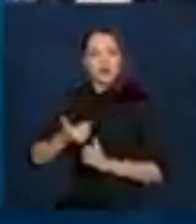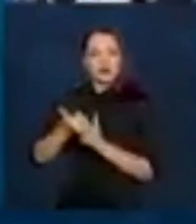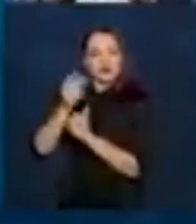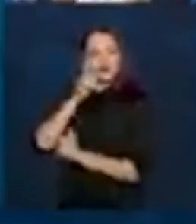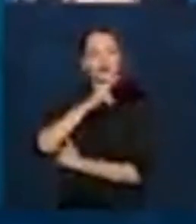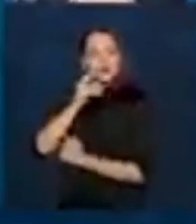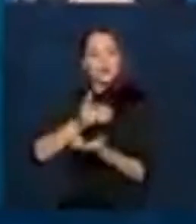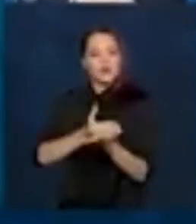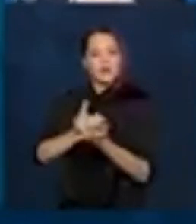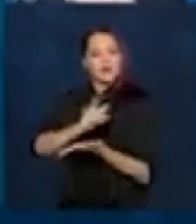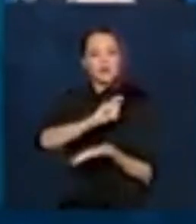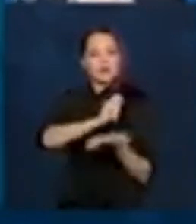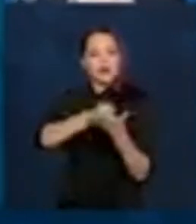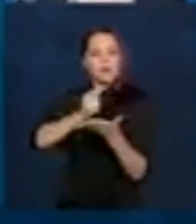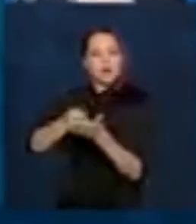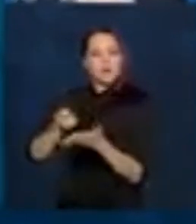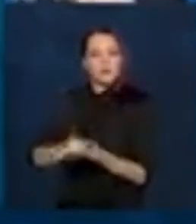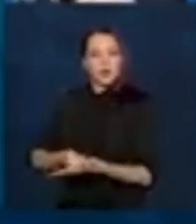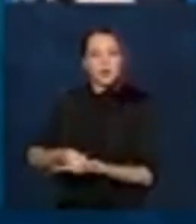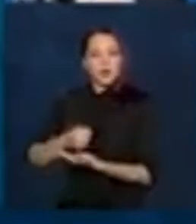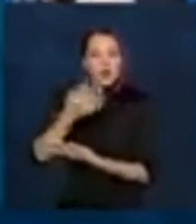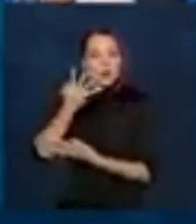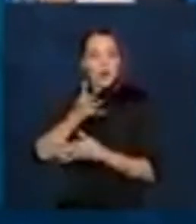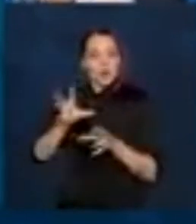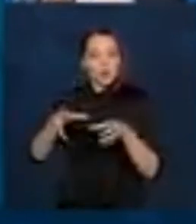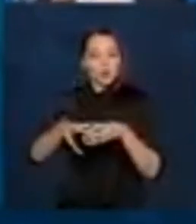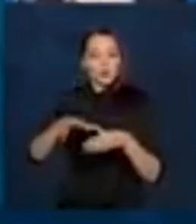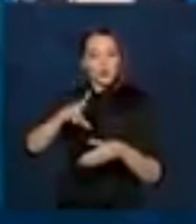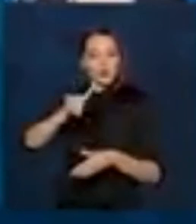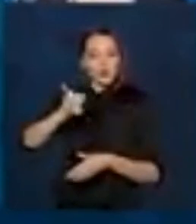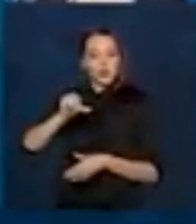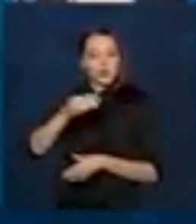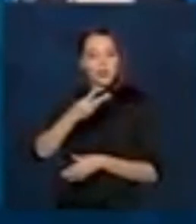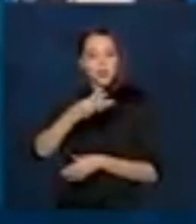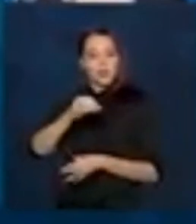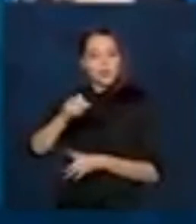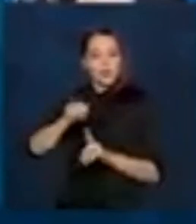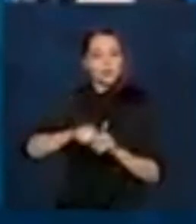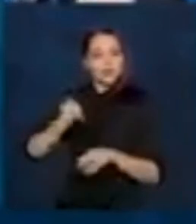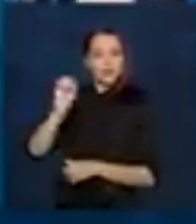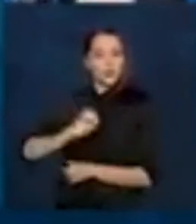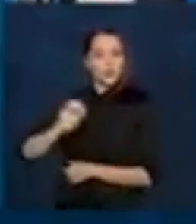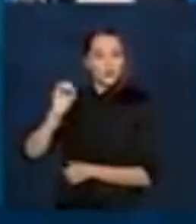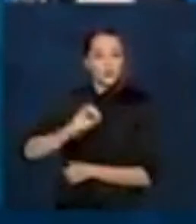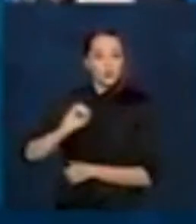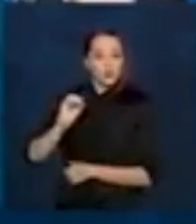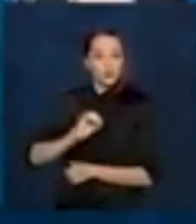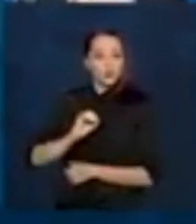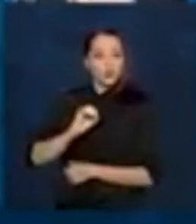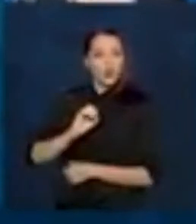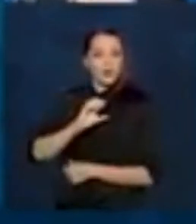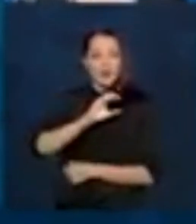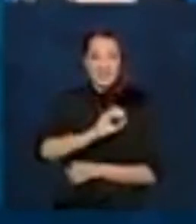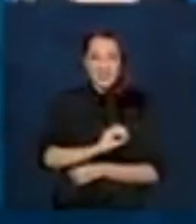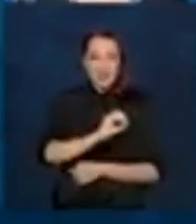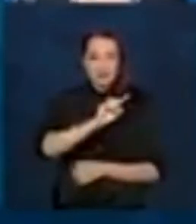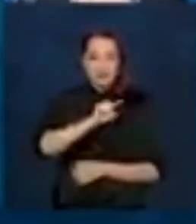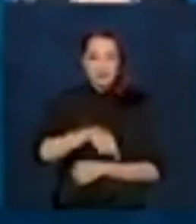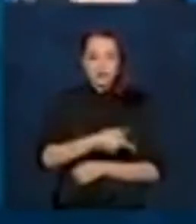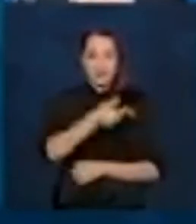começará a ser pago no quarto ciclo, no dia 30 de outubro, para 0,7